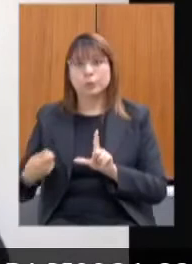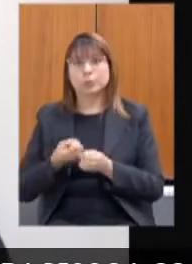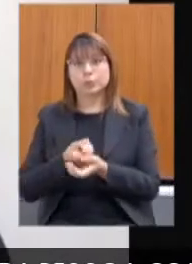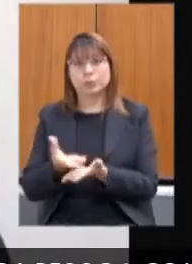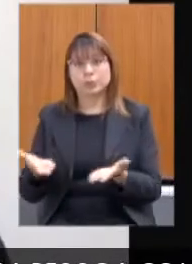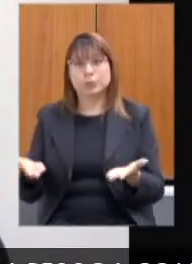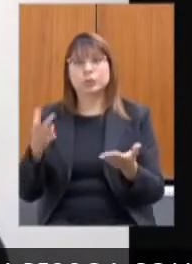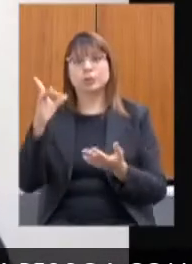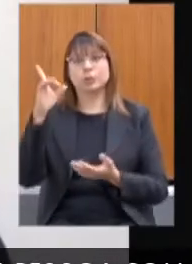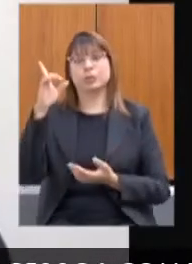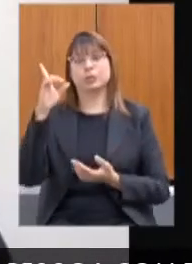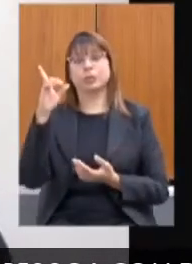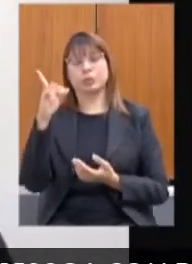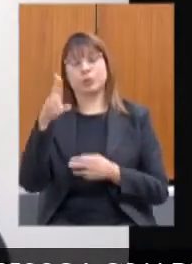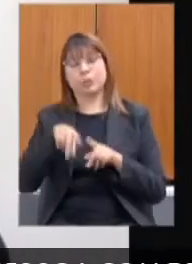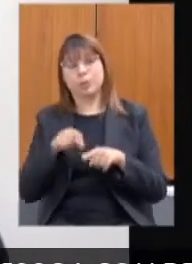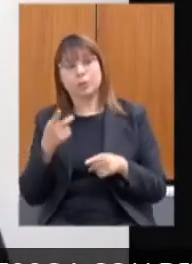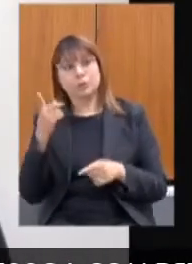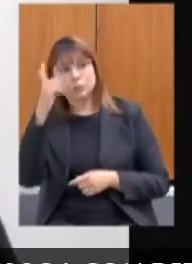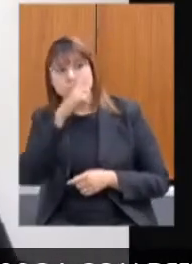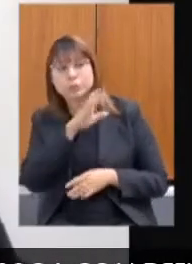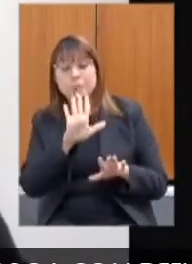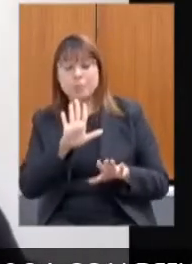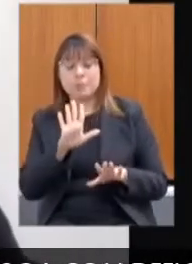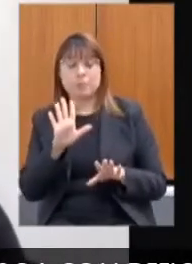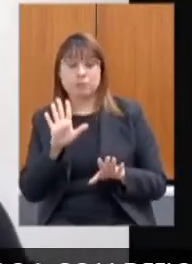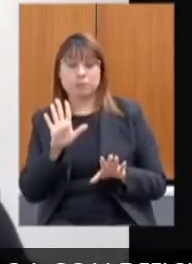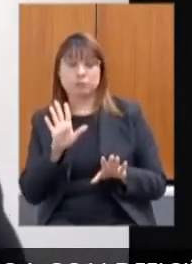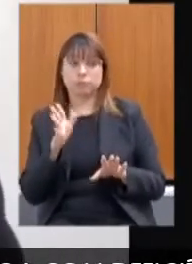difícil, mas eu acho que se envolver